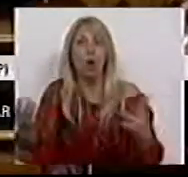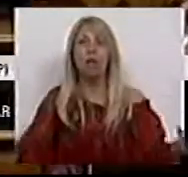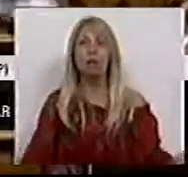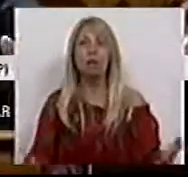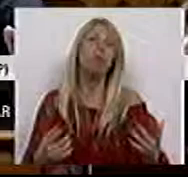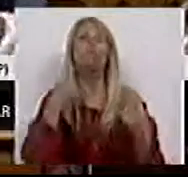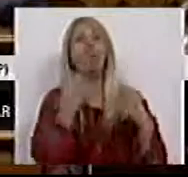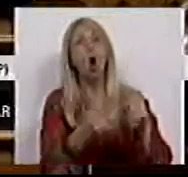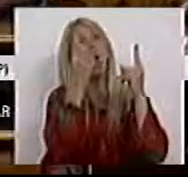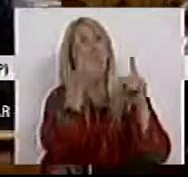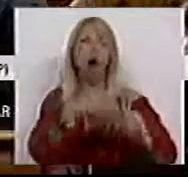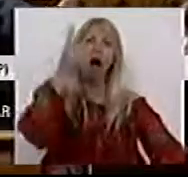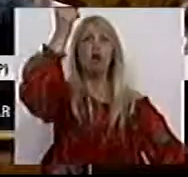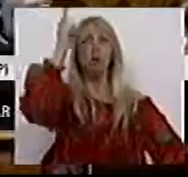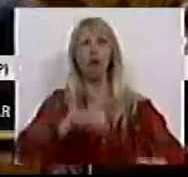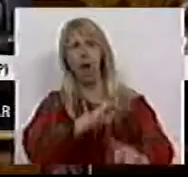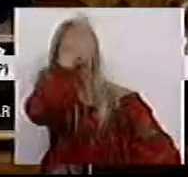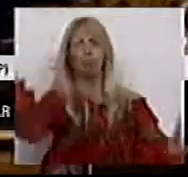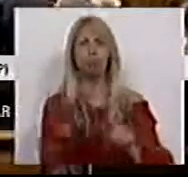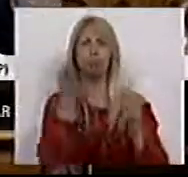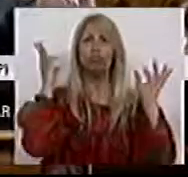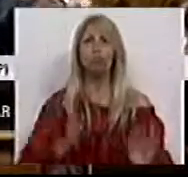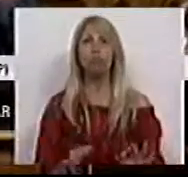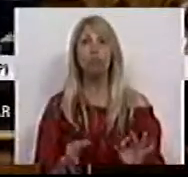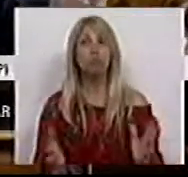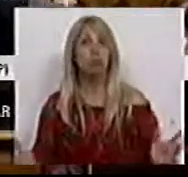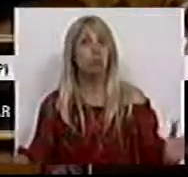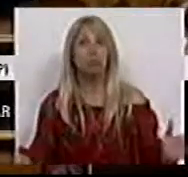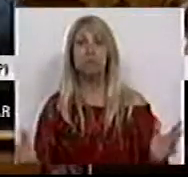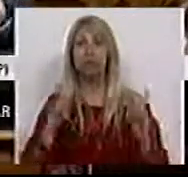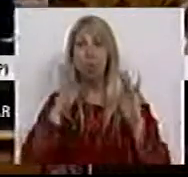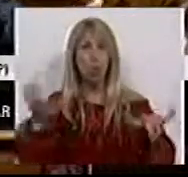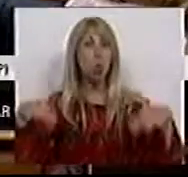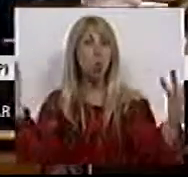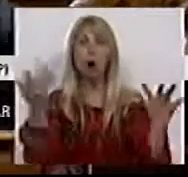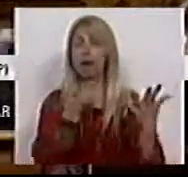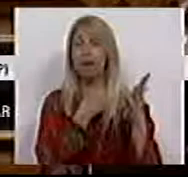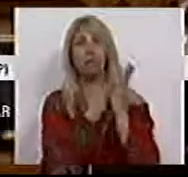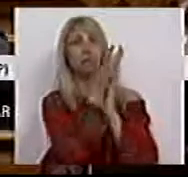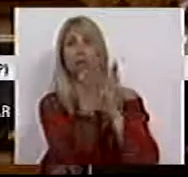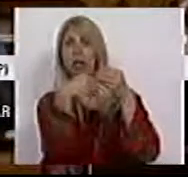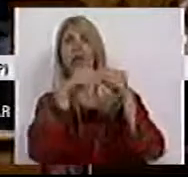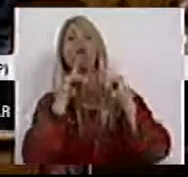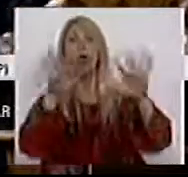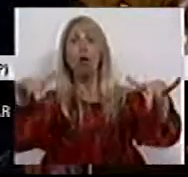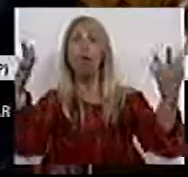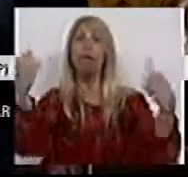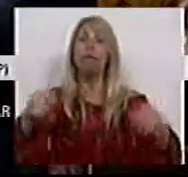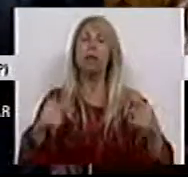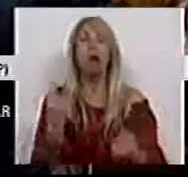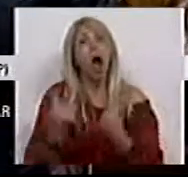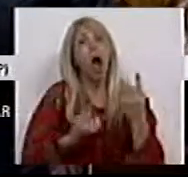que é o repressivo, o autoritário e sem mais e sem outra qualquer medida que pudesse aqui ter algum